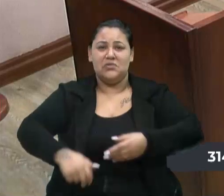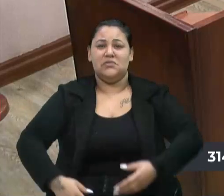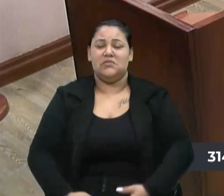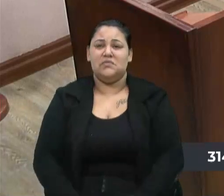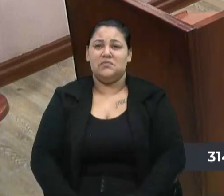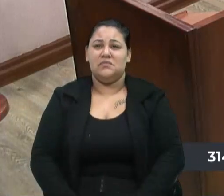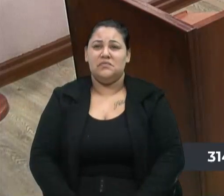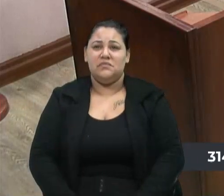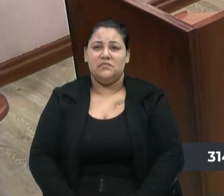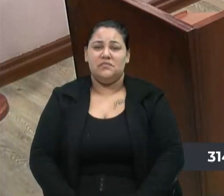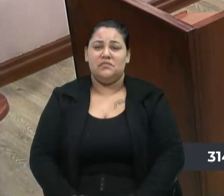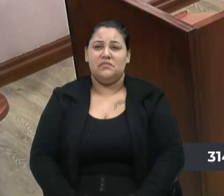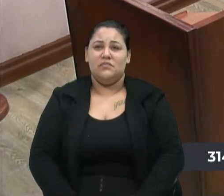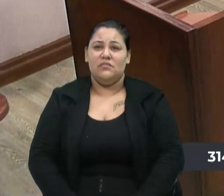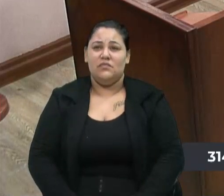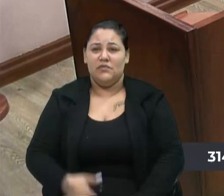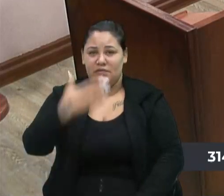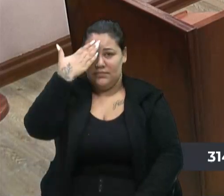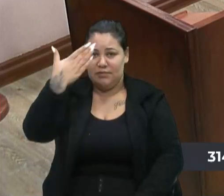vereador Lucas Gil.